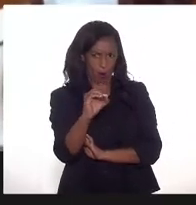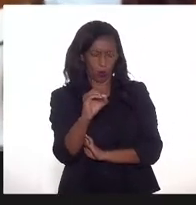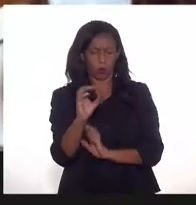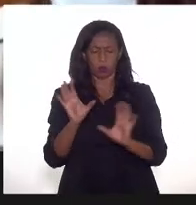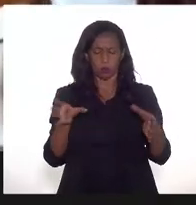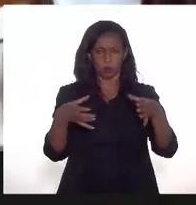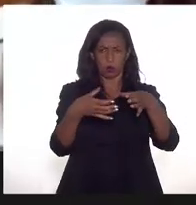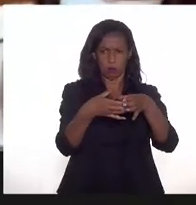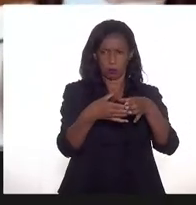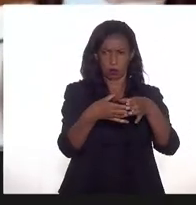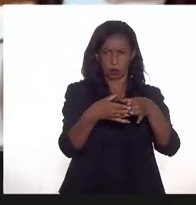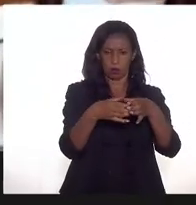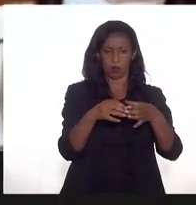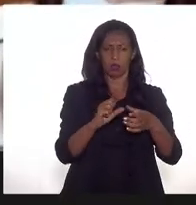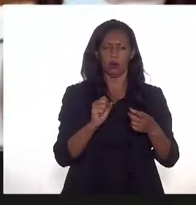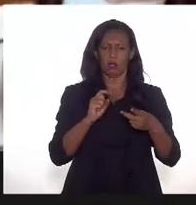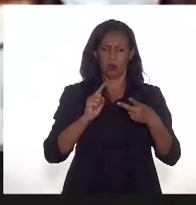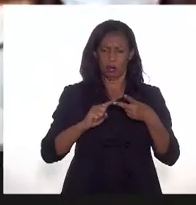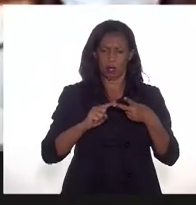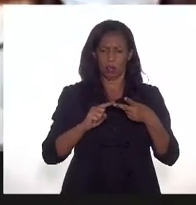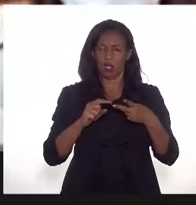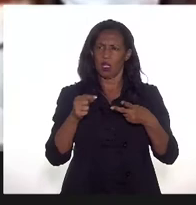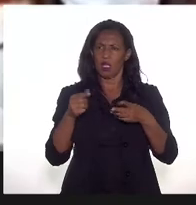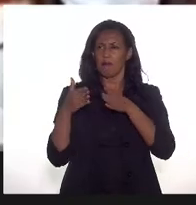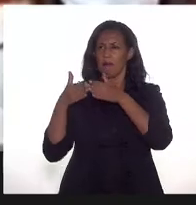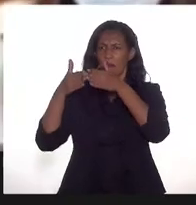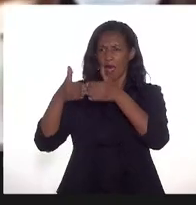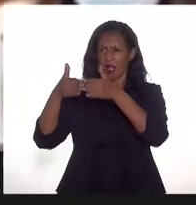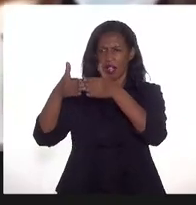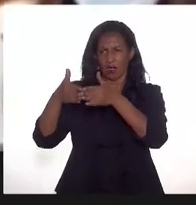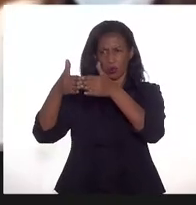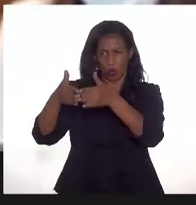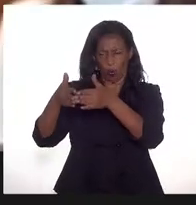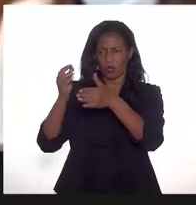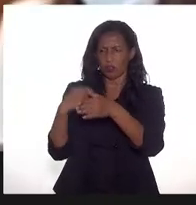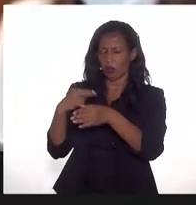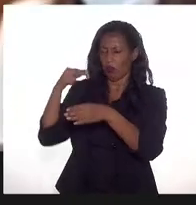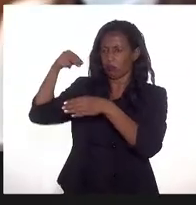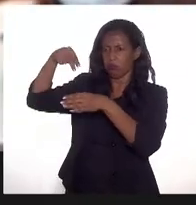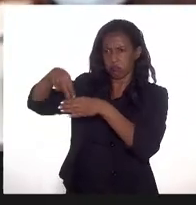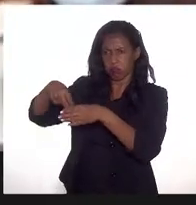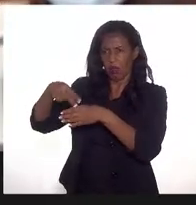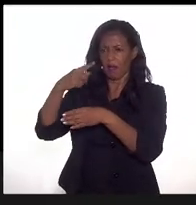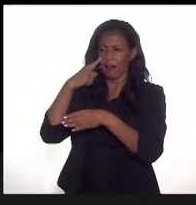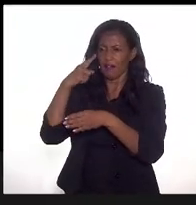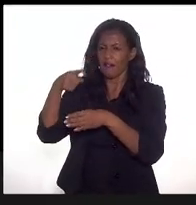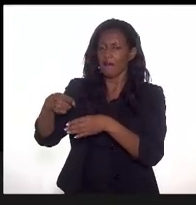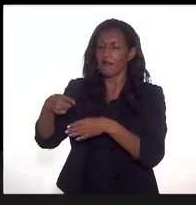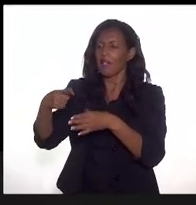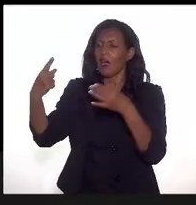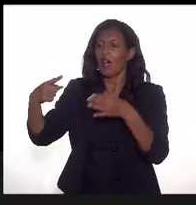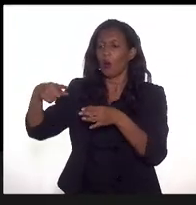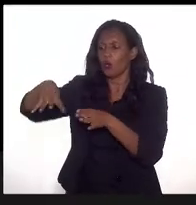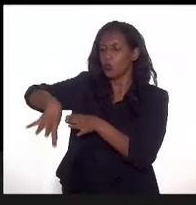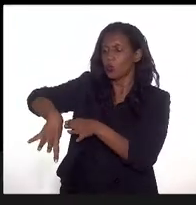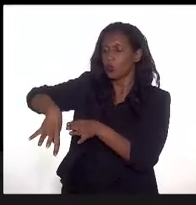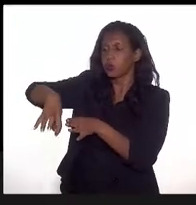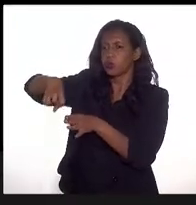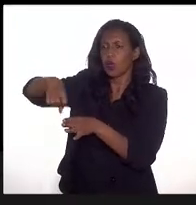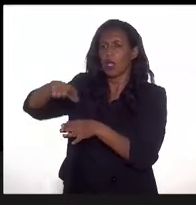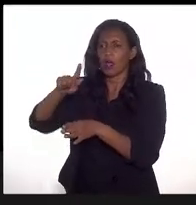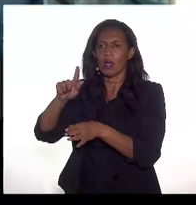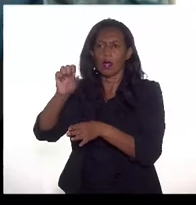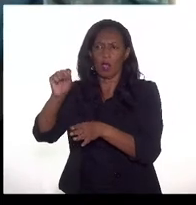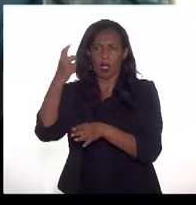em FPSOs, em embarcações, onde são retiradas as amostras de gás natural,